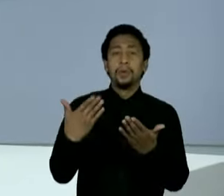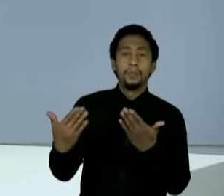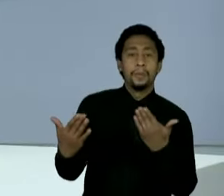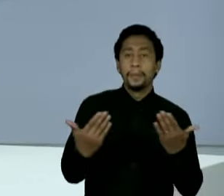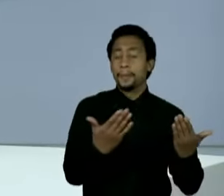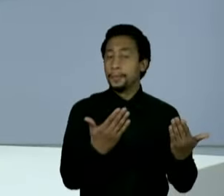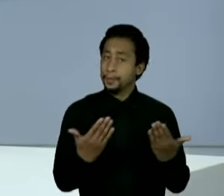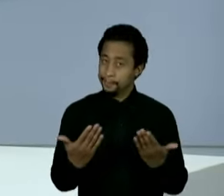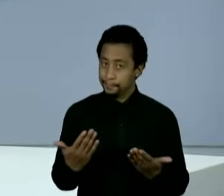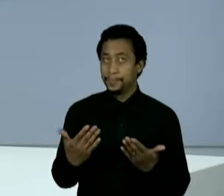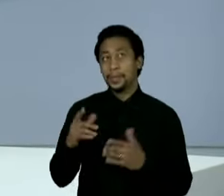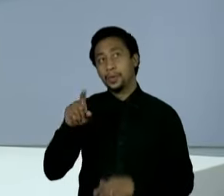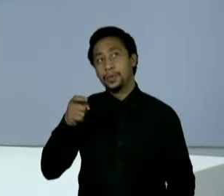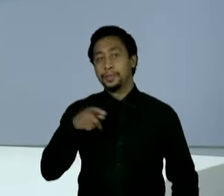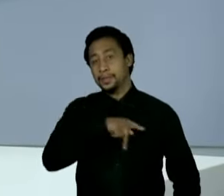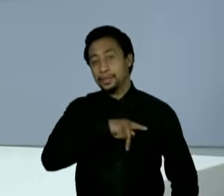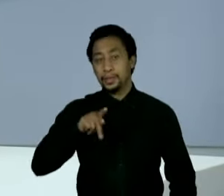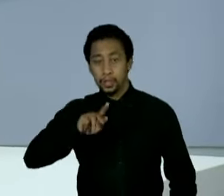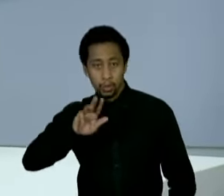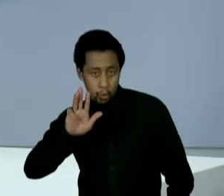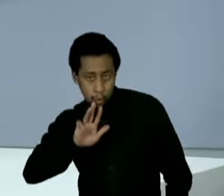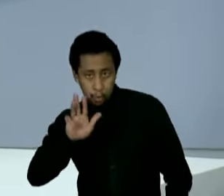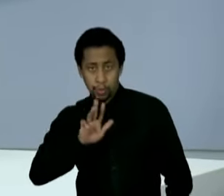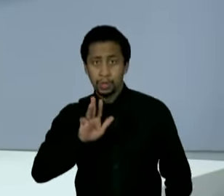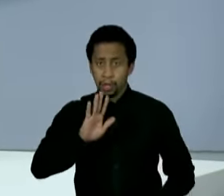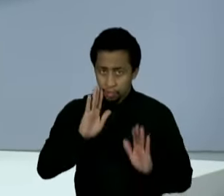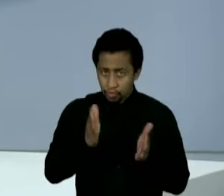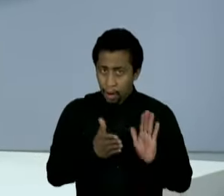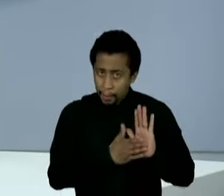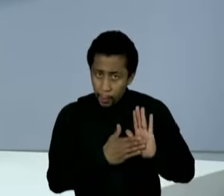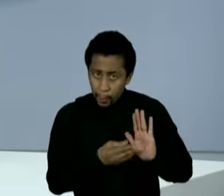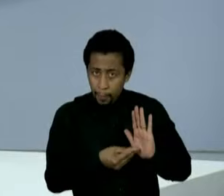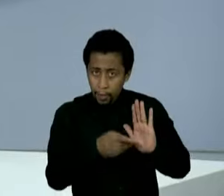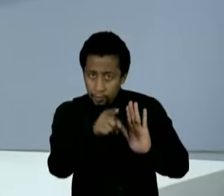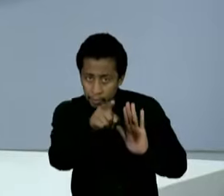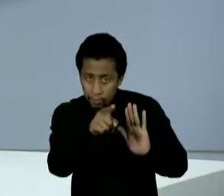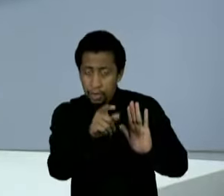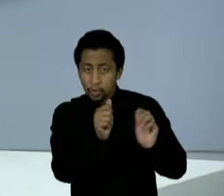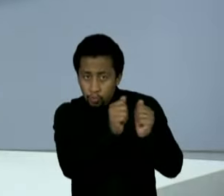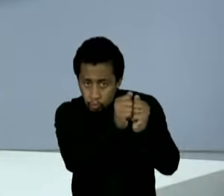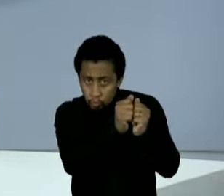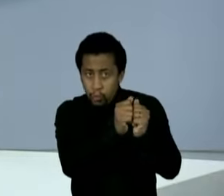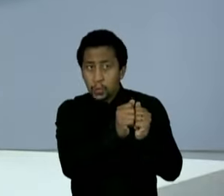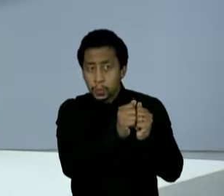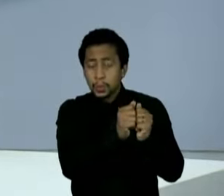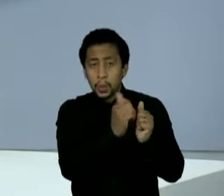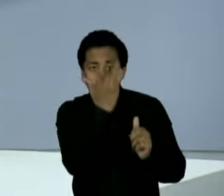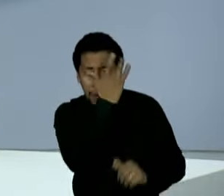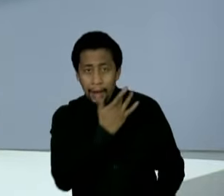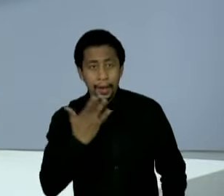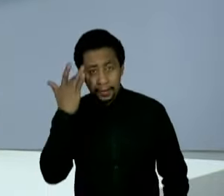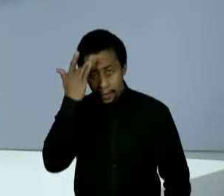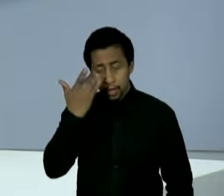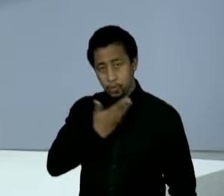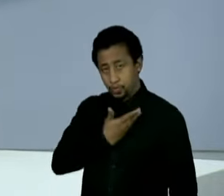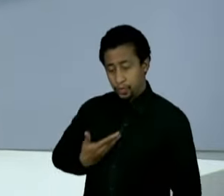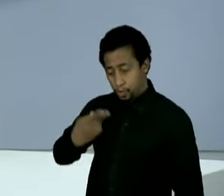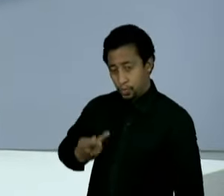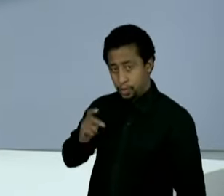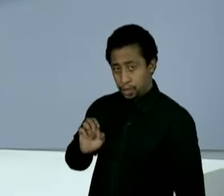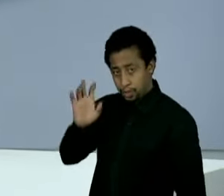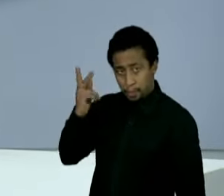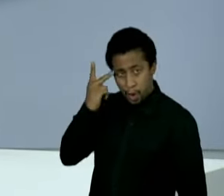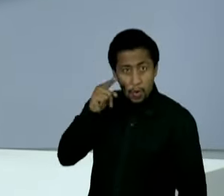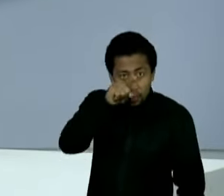o ex-presidente Lula. Ele já fez para senhor essa oferta do senhor disputar o Senado, com o Haddad sendo candidato atuar governador e